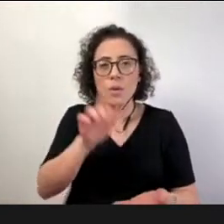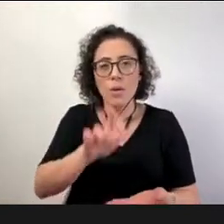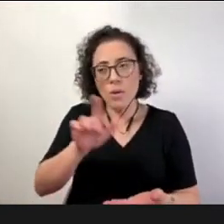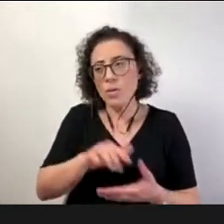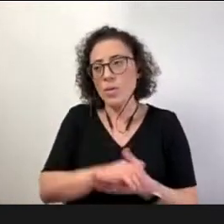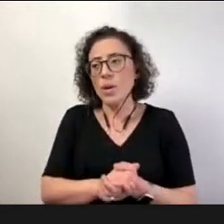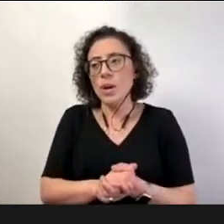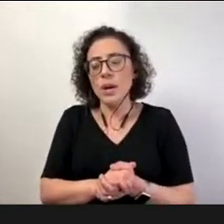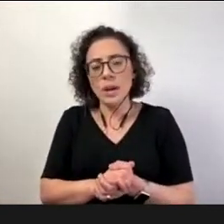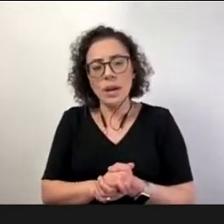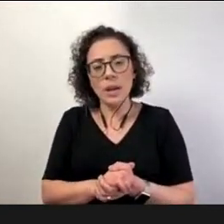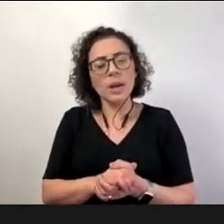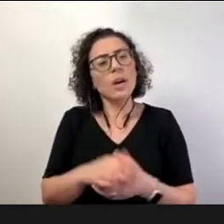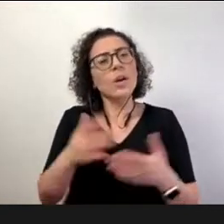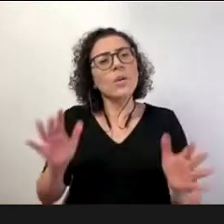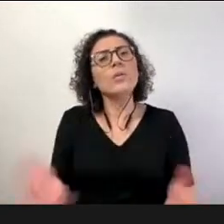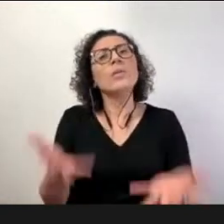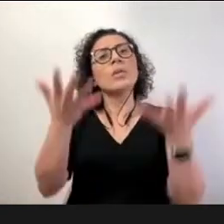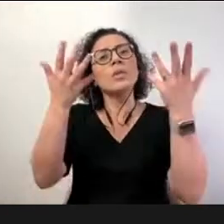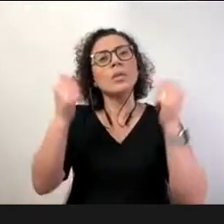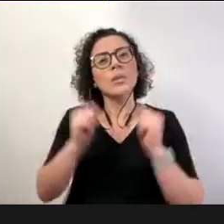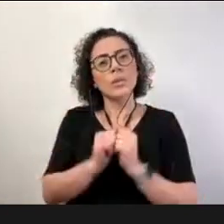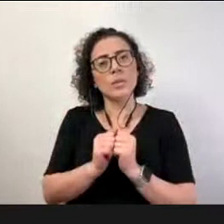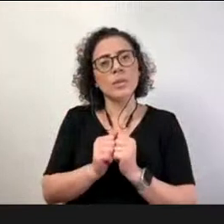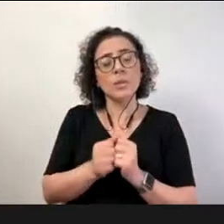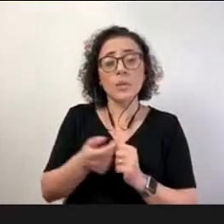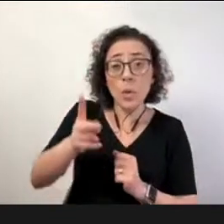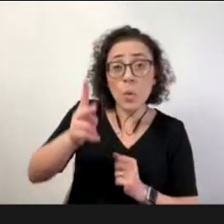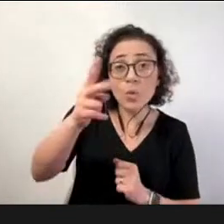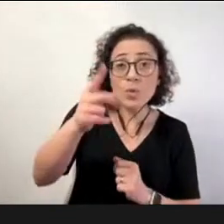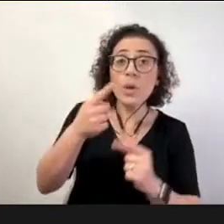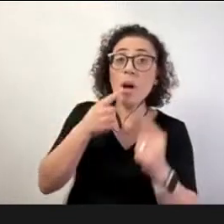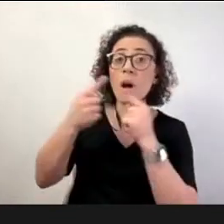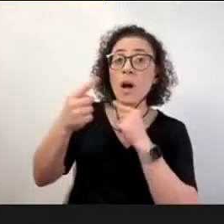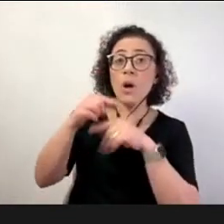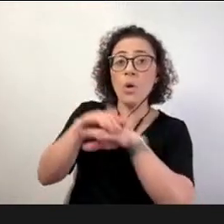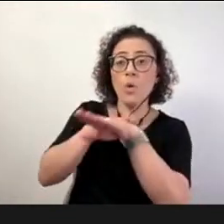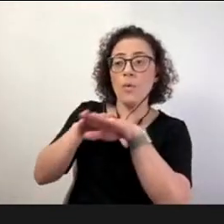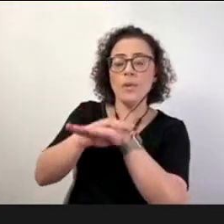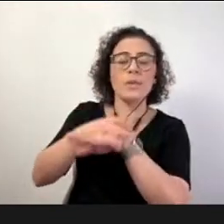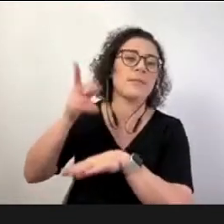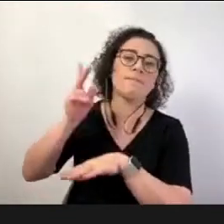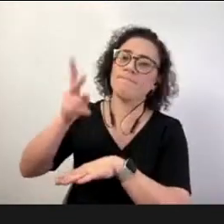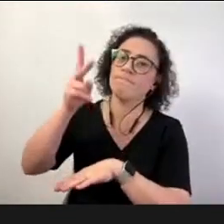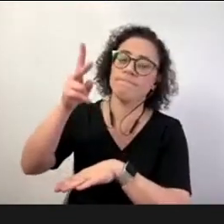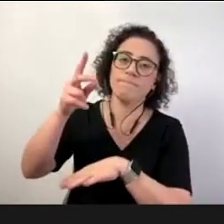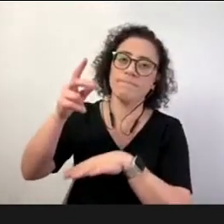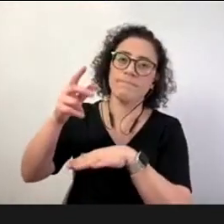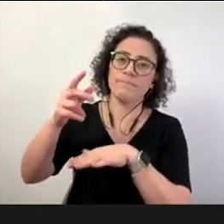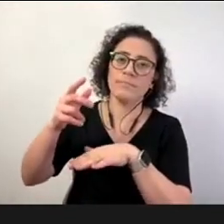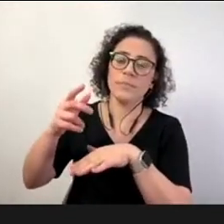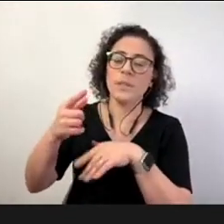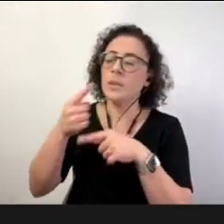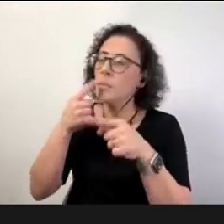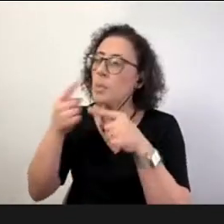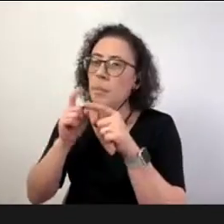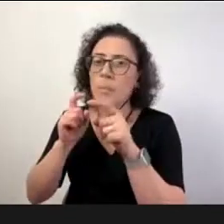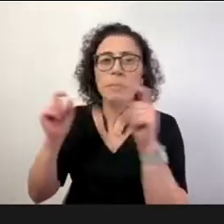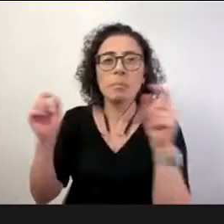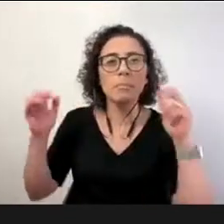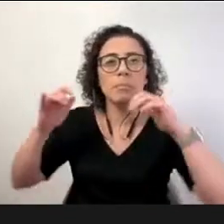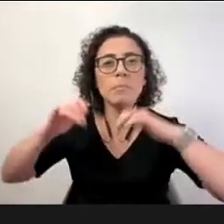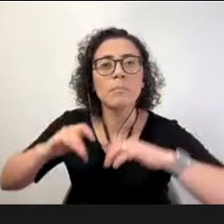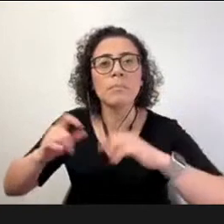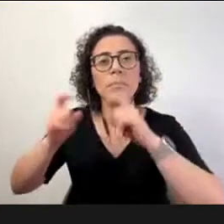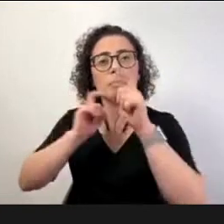um movimento contínuo de conversa e de reflexão sobre o momento e de tematizar